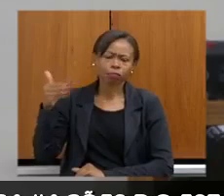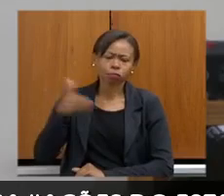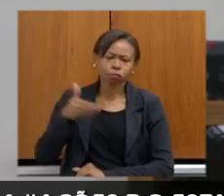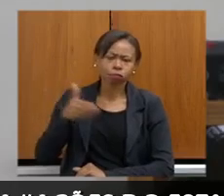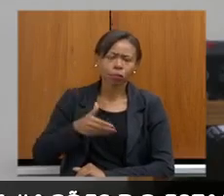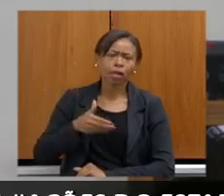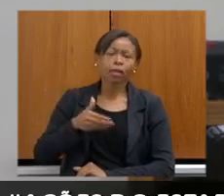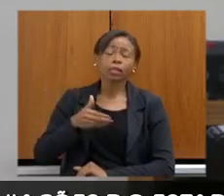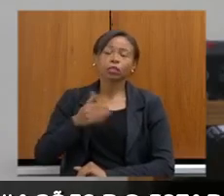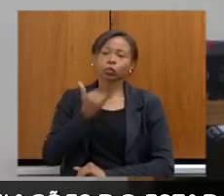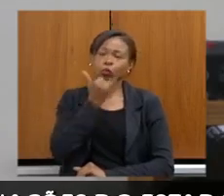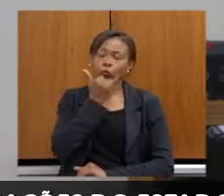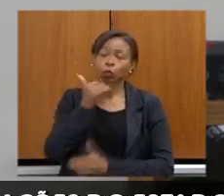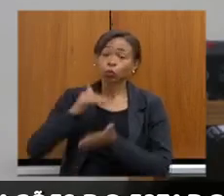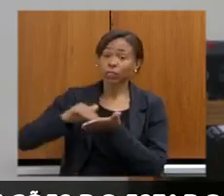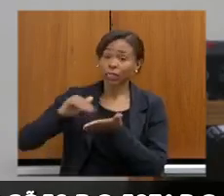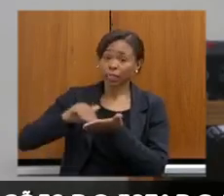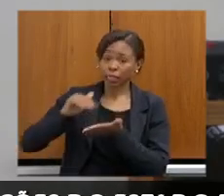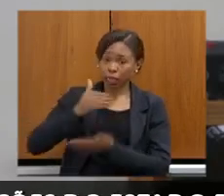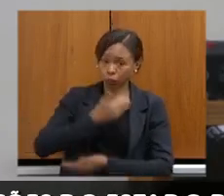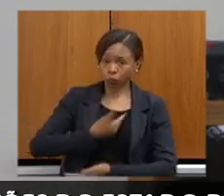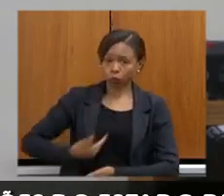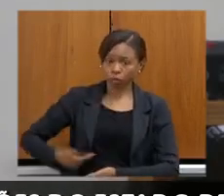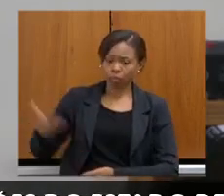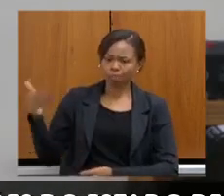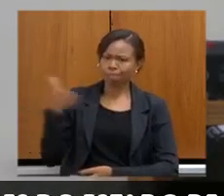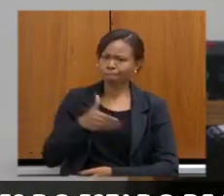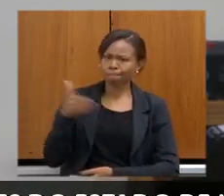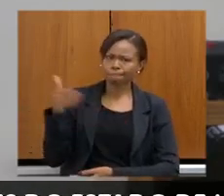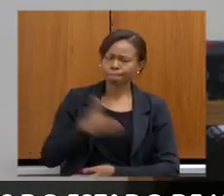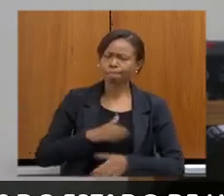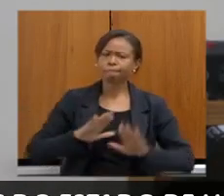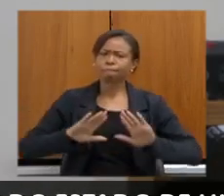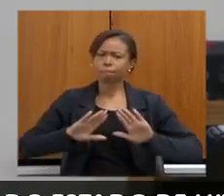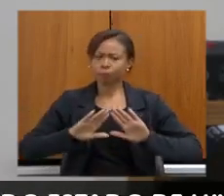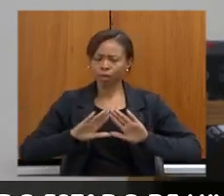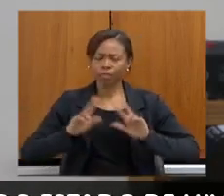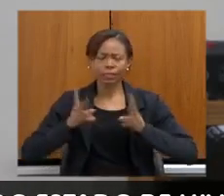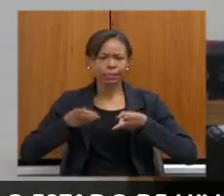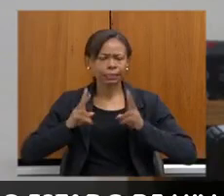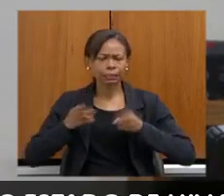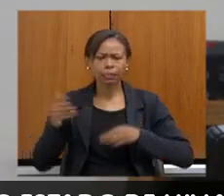dos secretários de Estado nessa casa, fazendo aí,